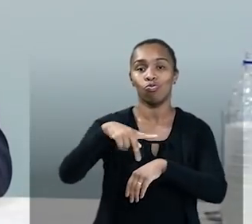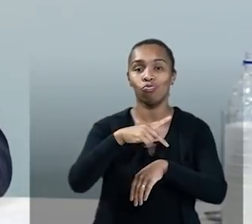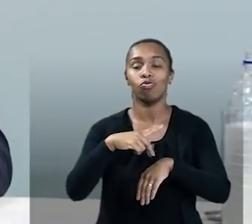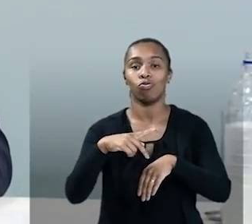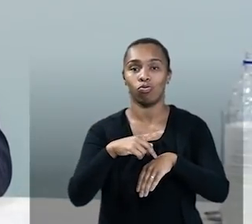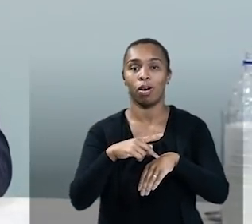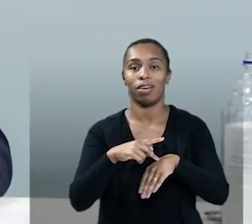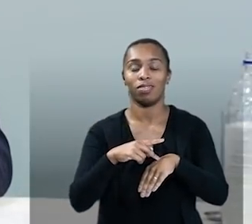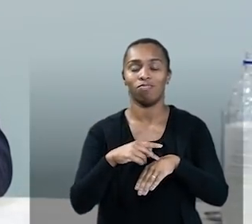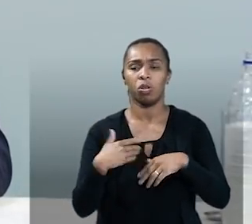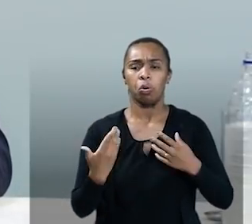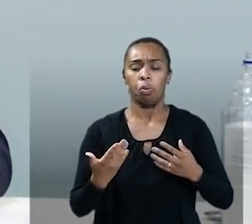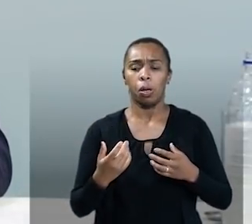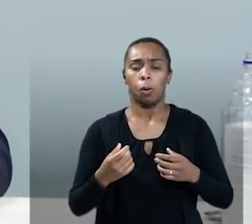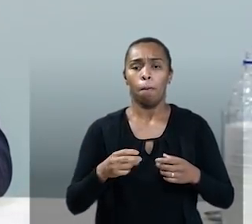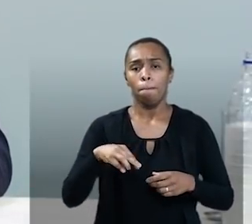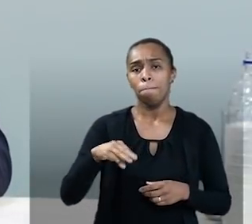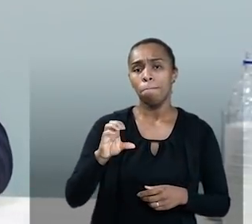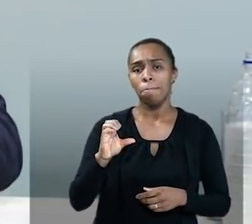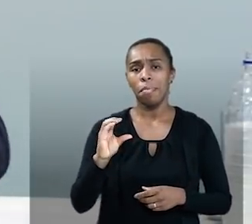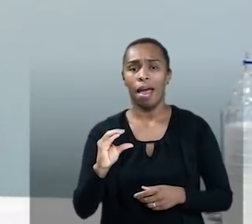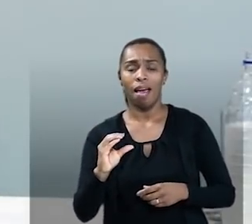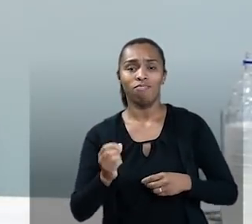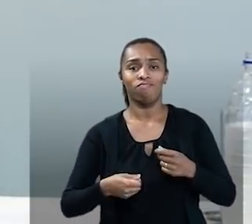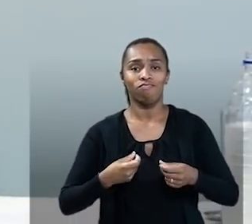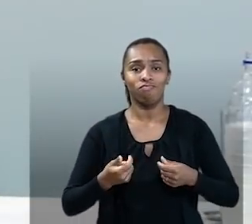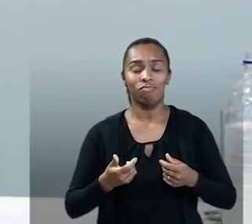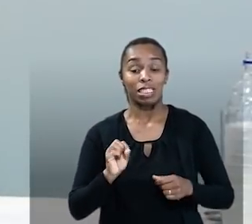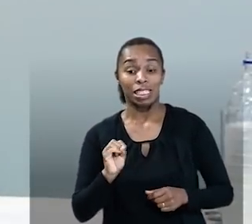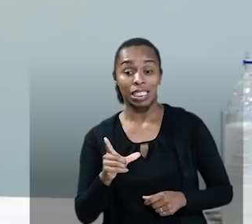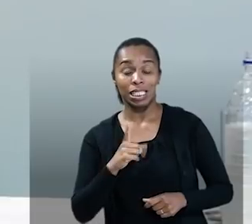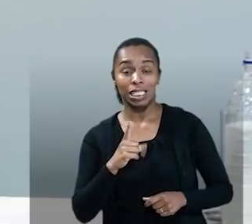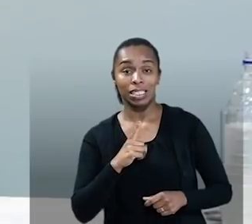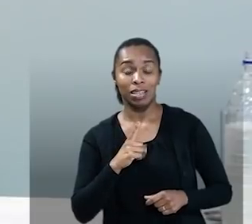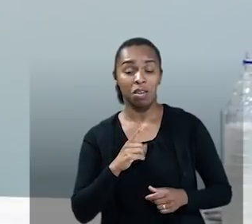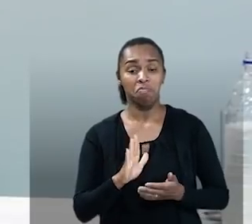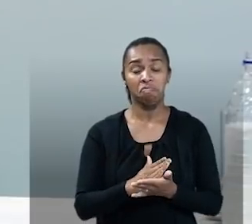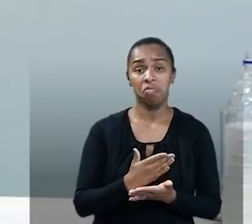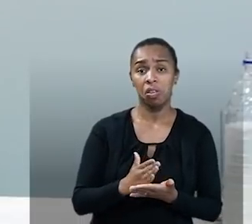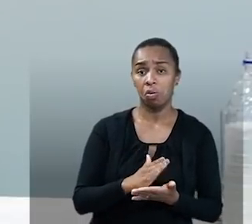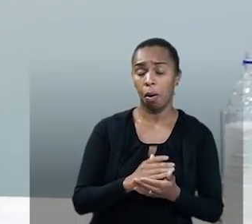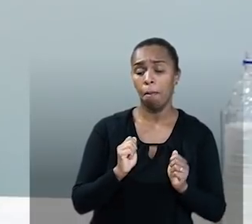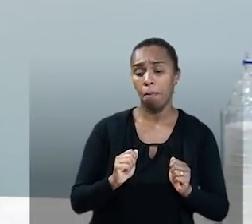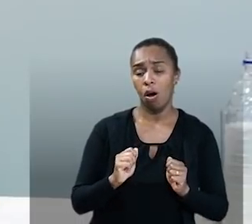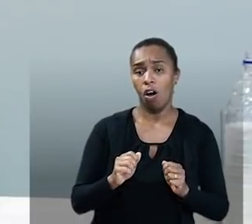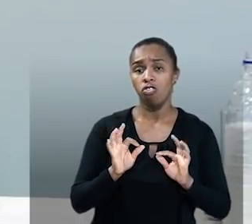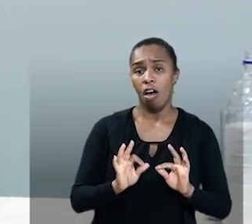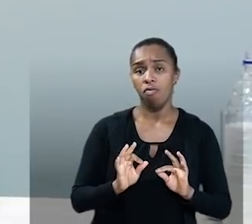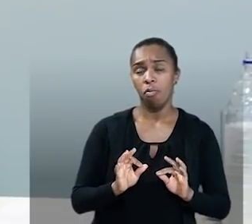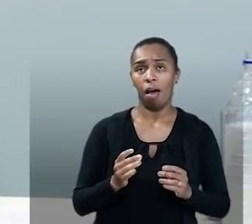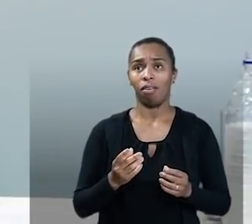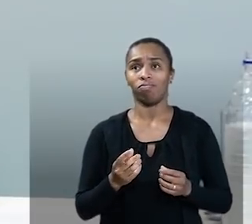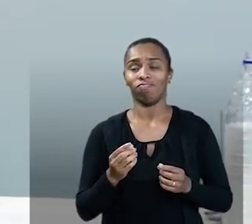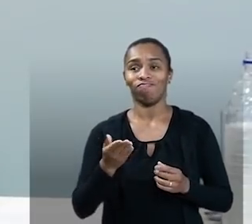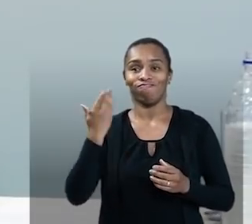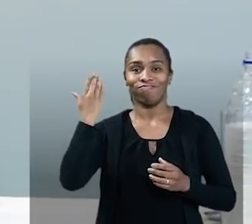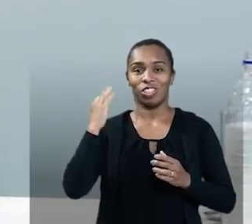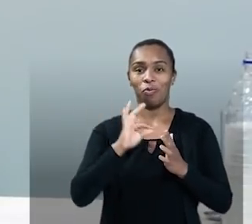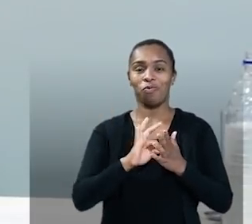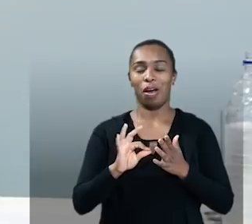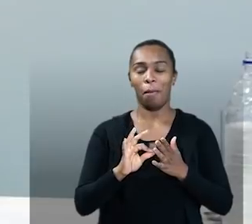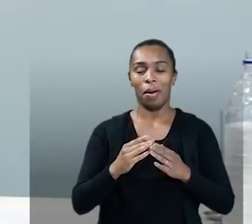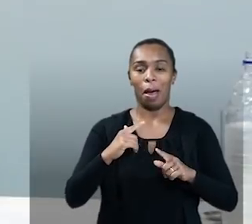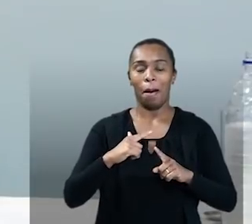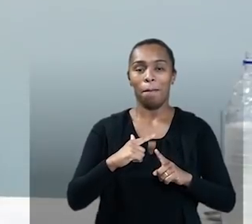quanto que o MEC desembolsou. Se tem algo que nós podemos afirmar naquela velha frase de fazer mais com